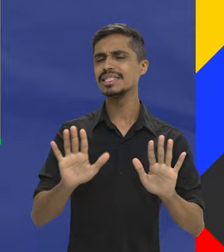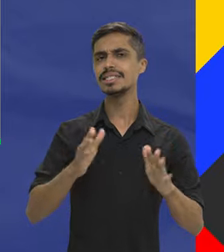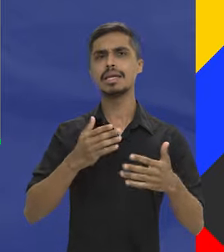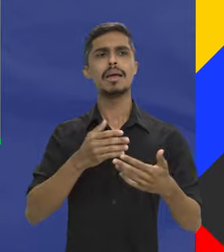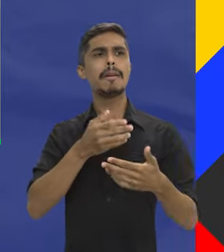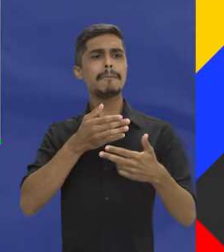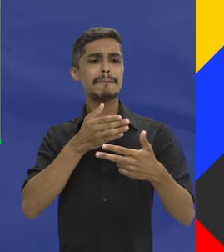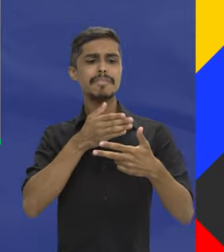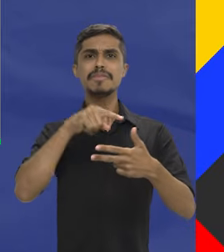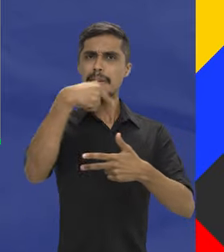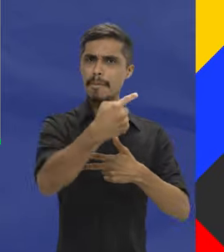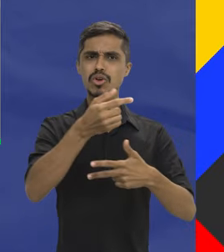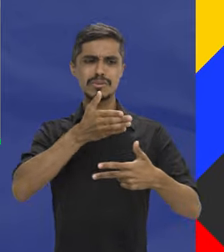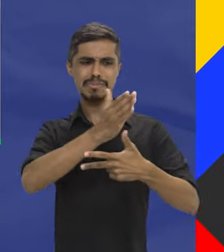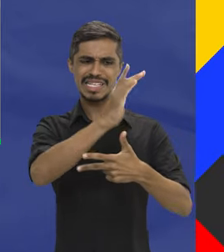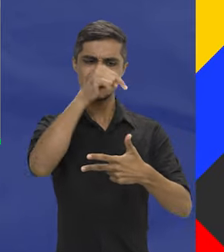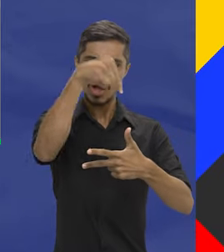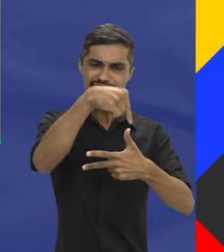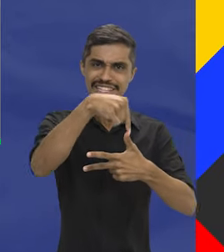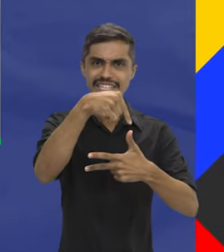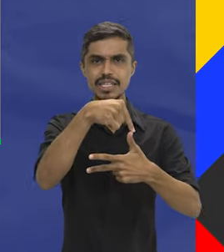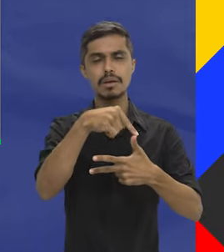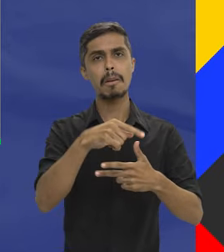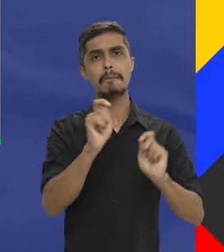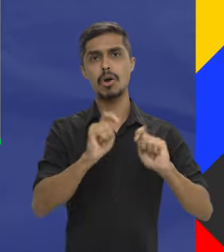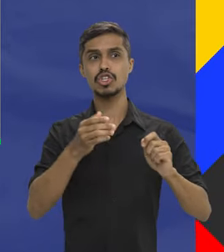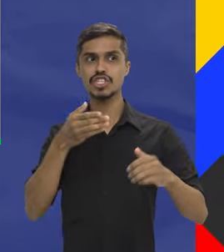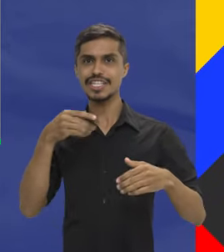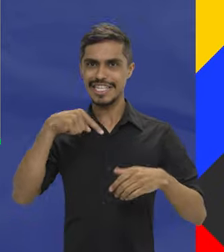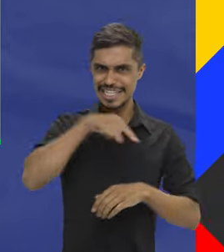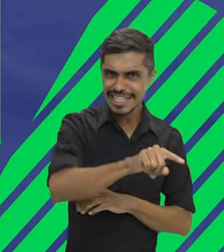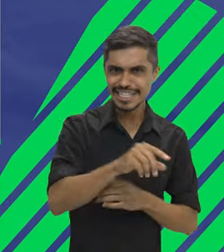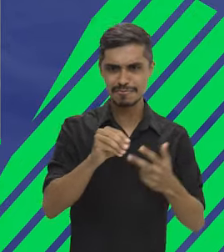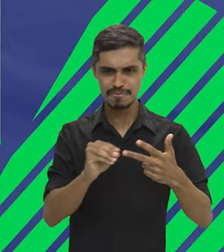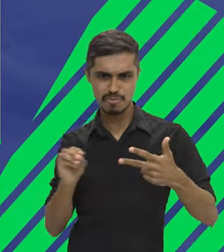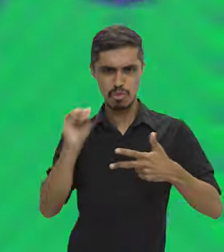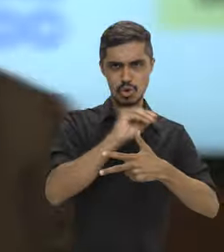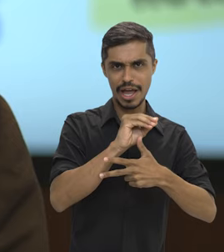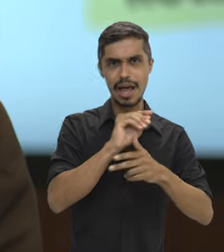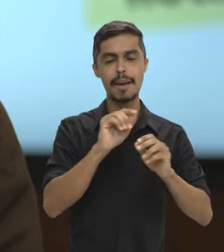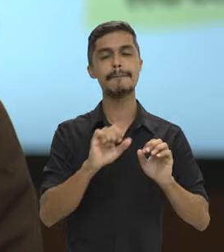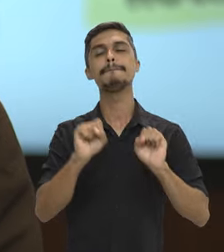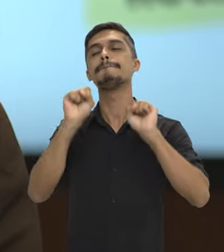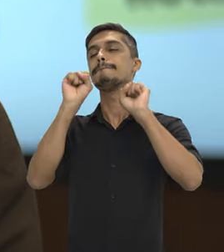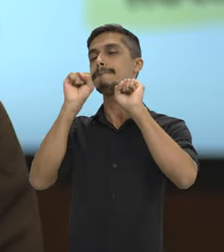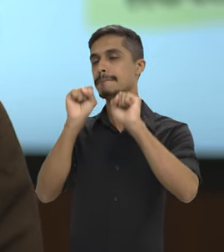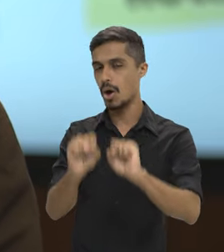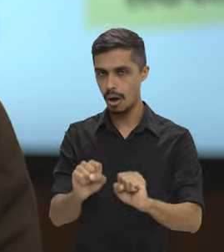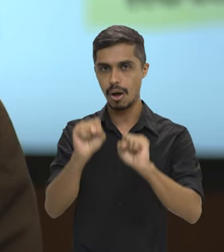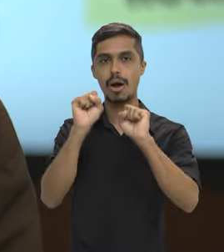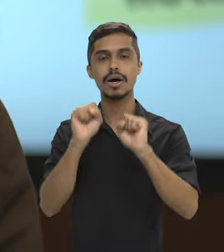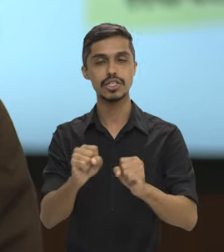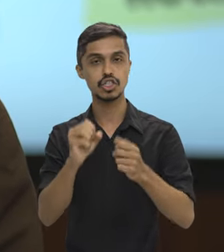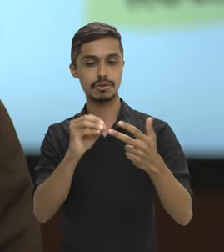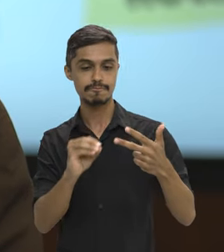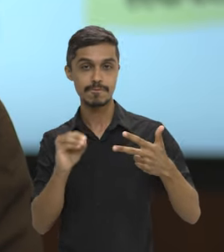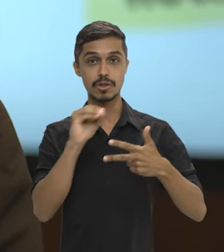ser aprovado e tomar posse em algum outro cargo que ele tenha mais preferência? Sim, poderá.